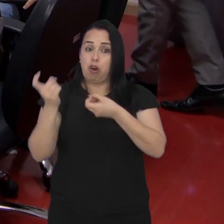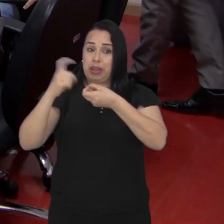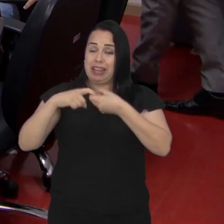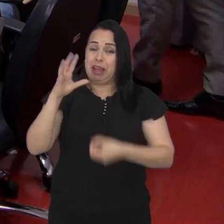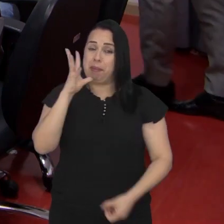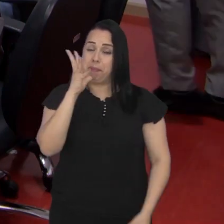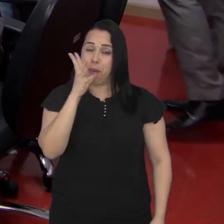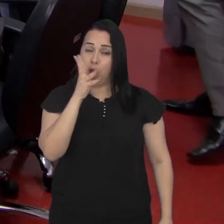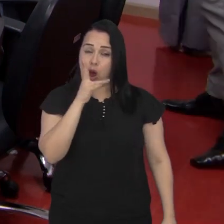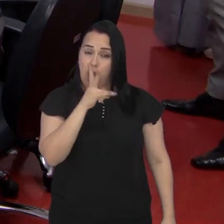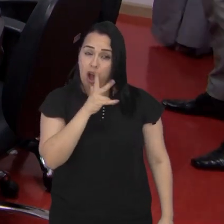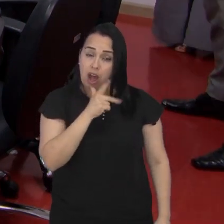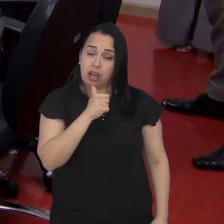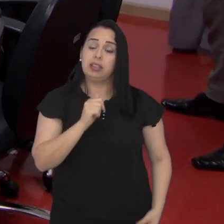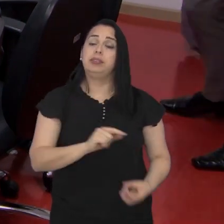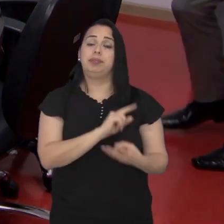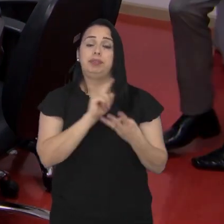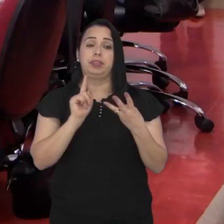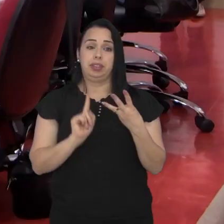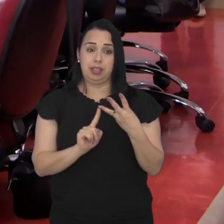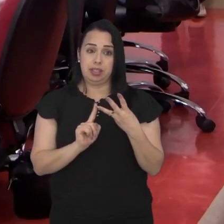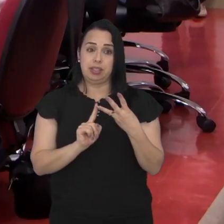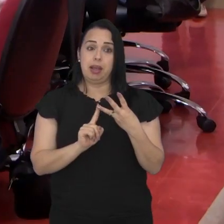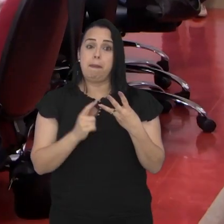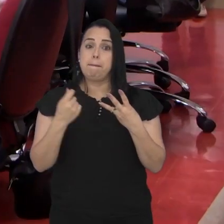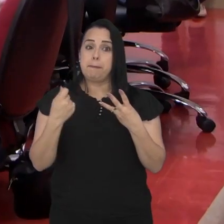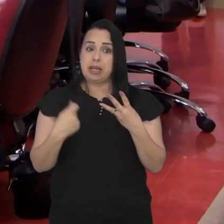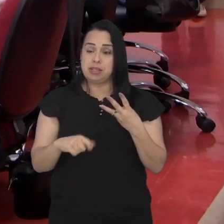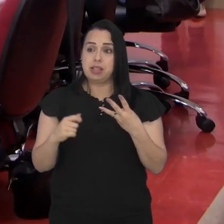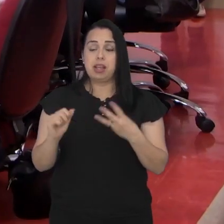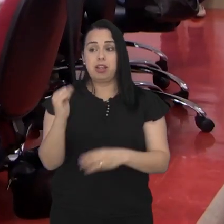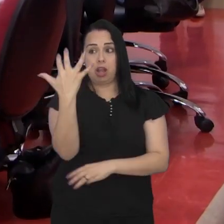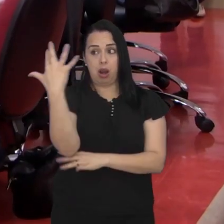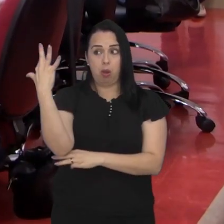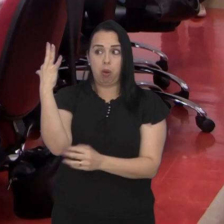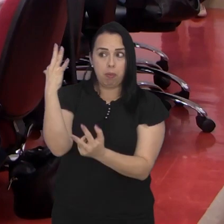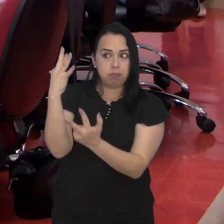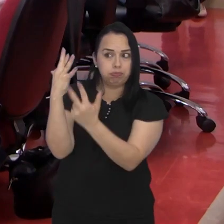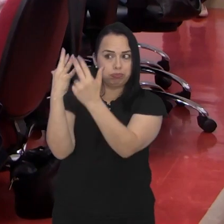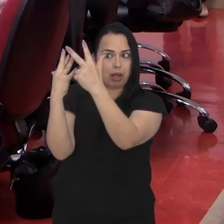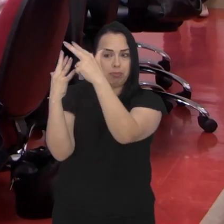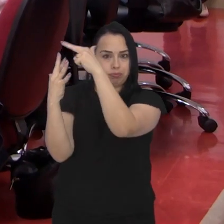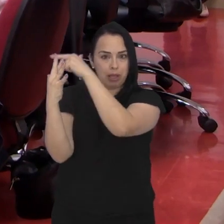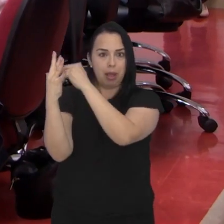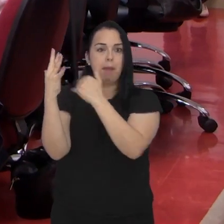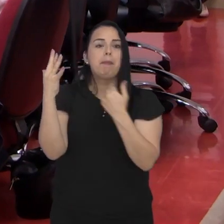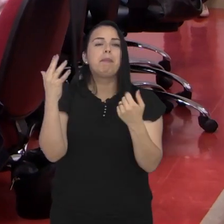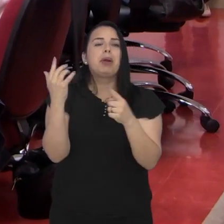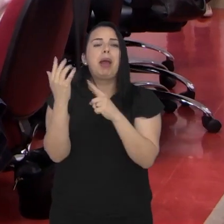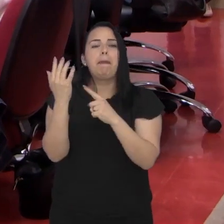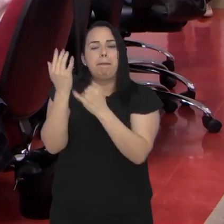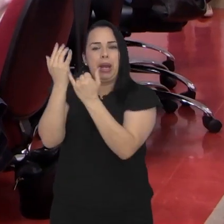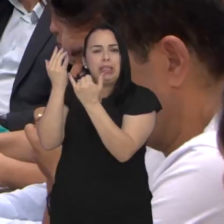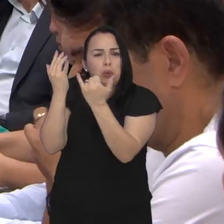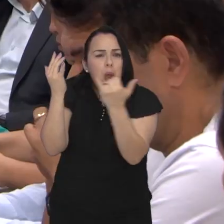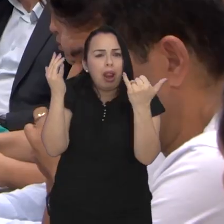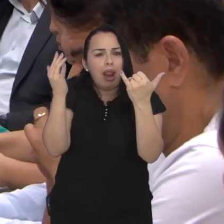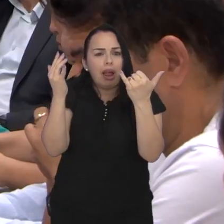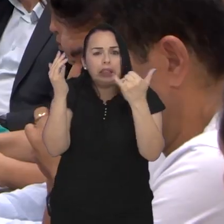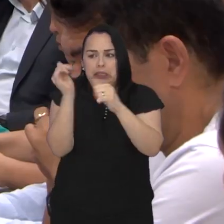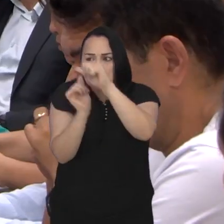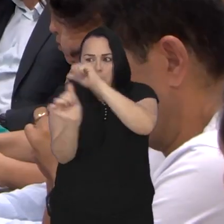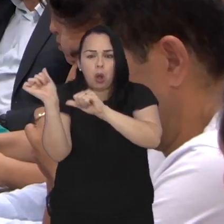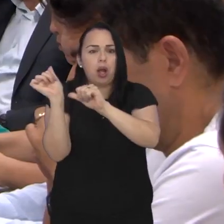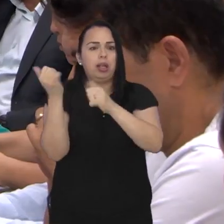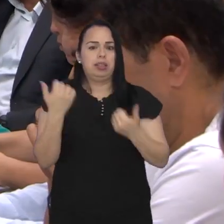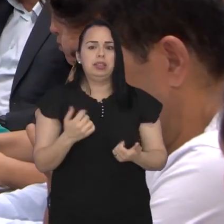para o reestabelecimento da energia, necessidade de poda de árvores que estão em contato com a fiação e